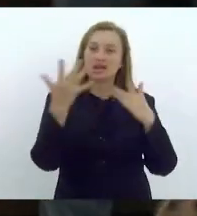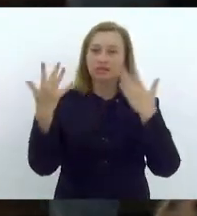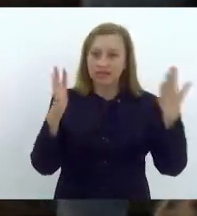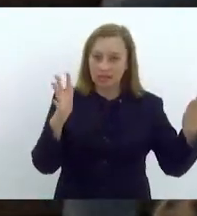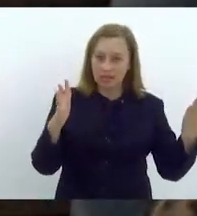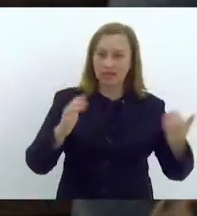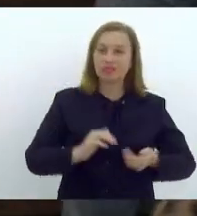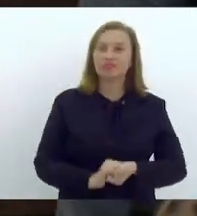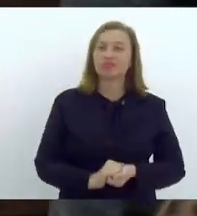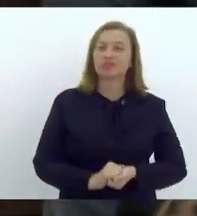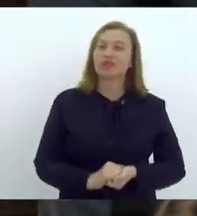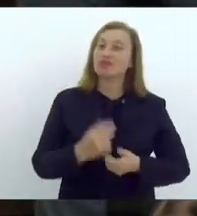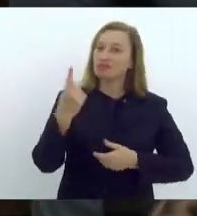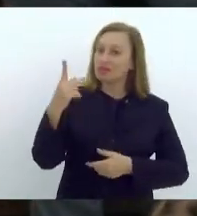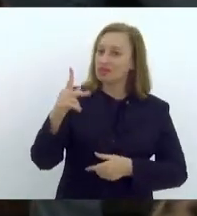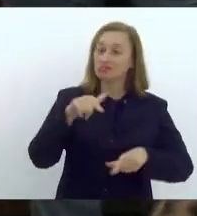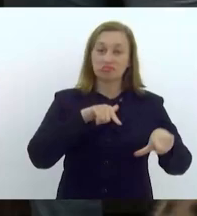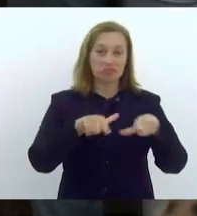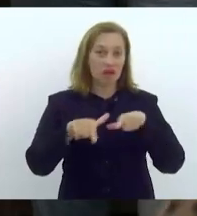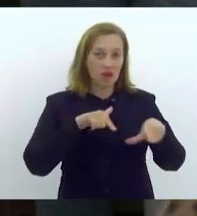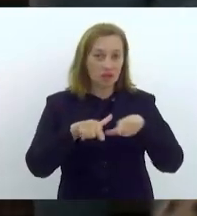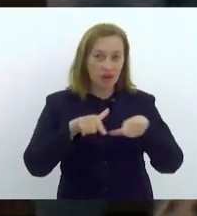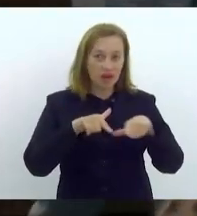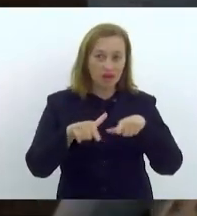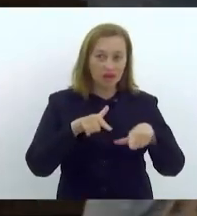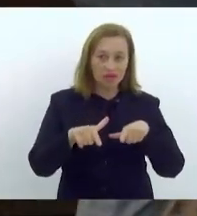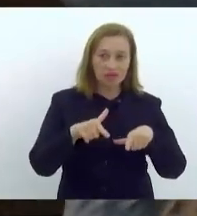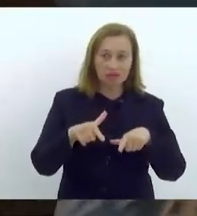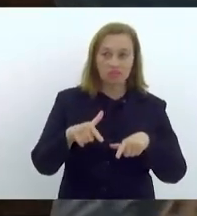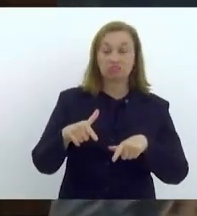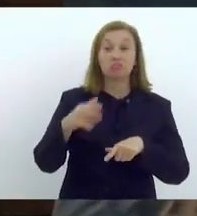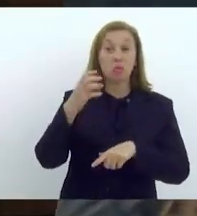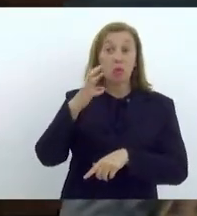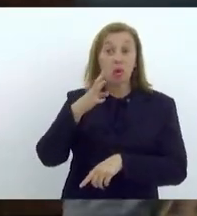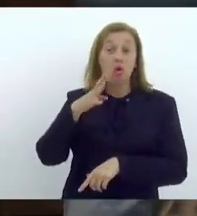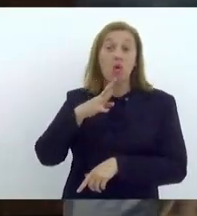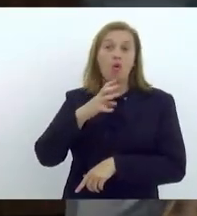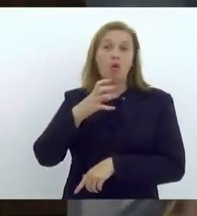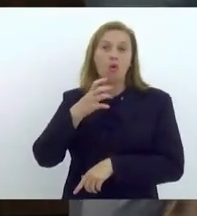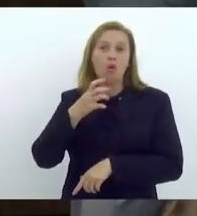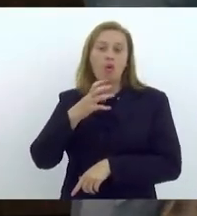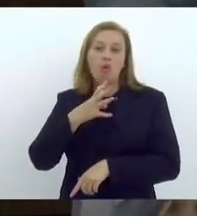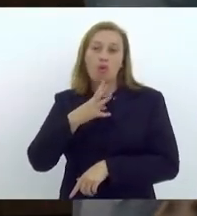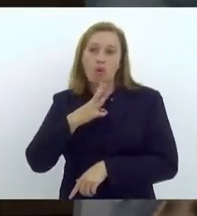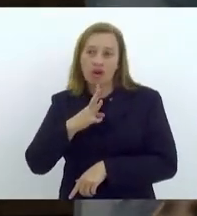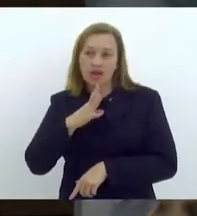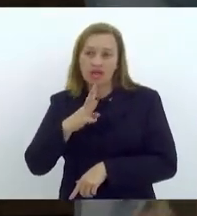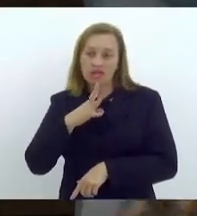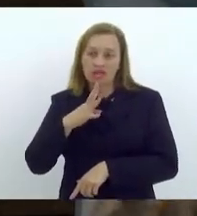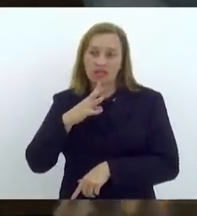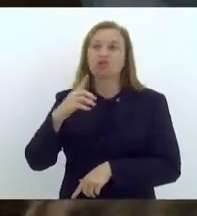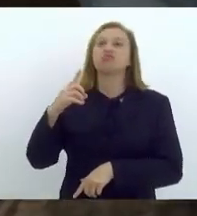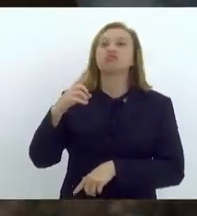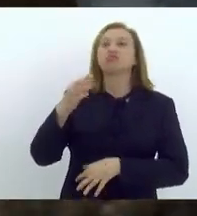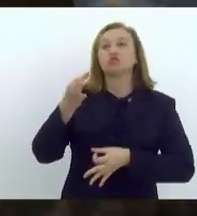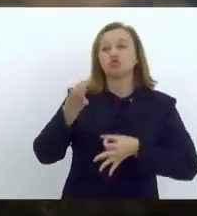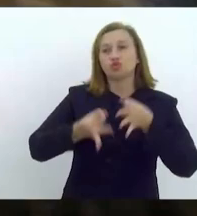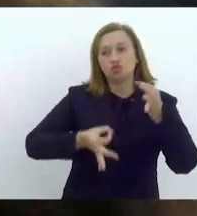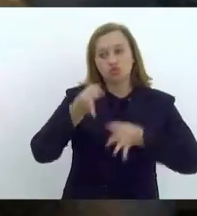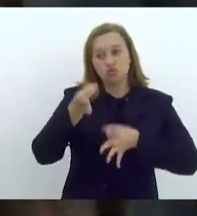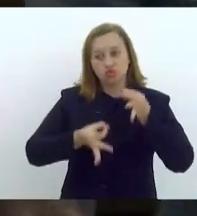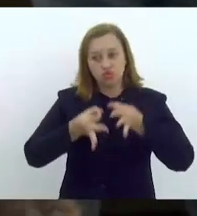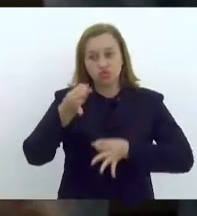pela sua dedicação, pelo saber jurídico, e que eventuais divergências não